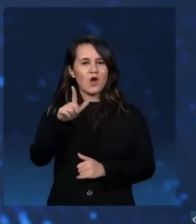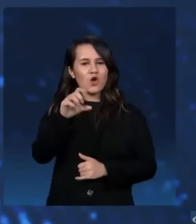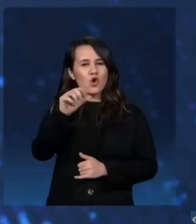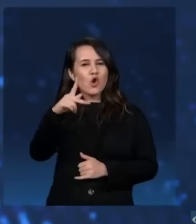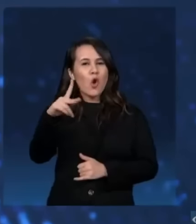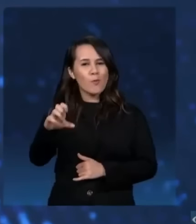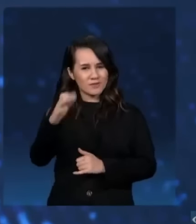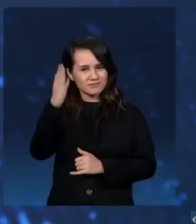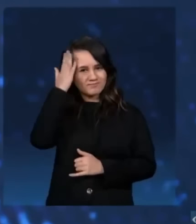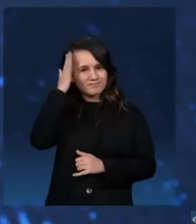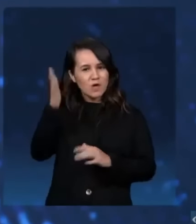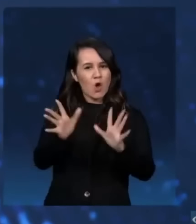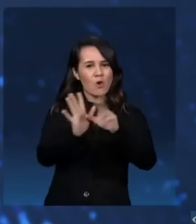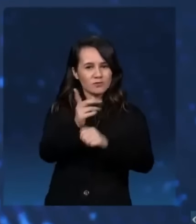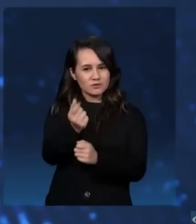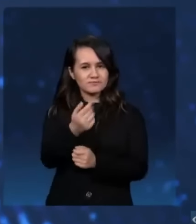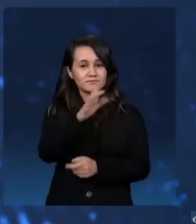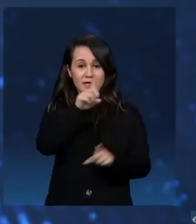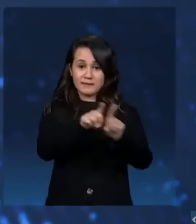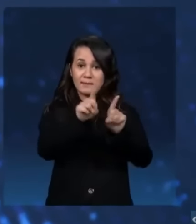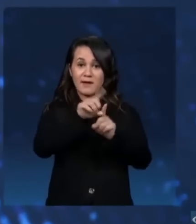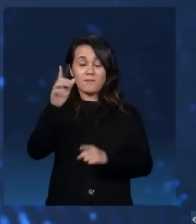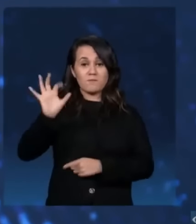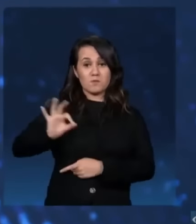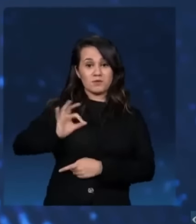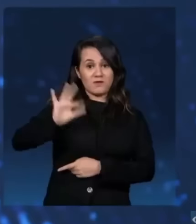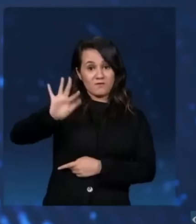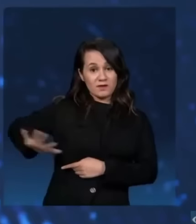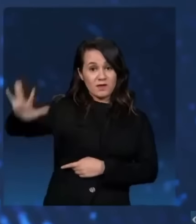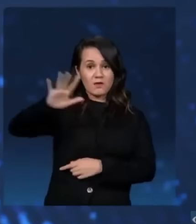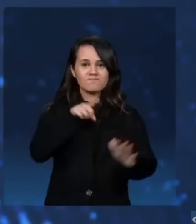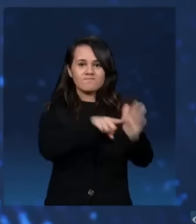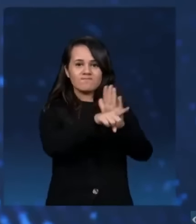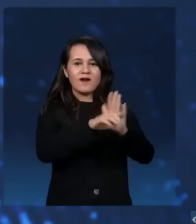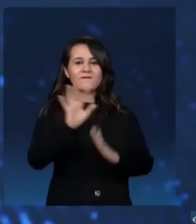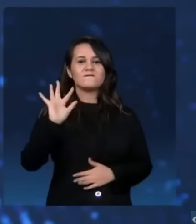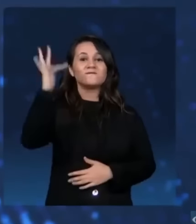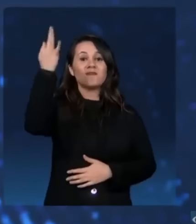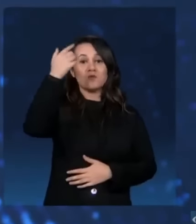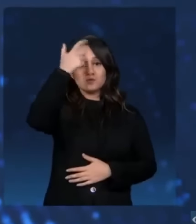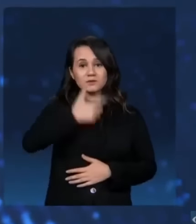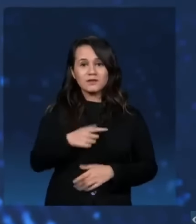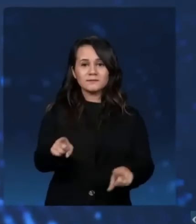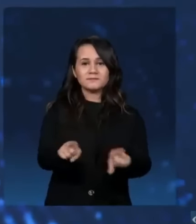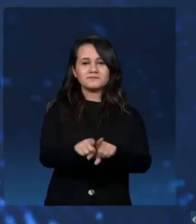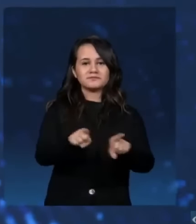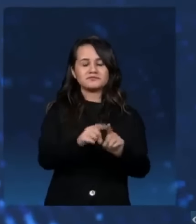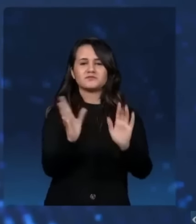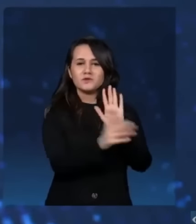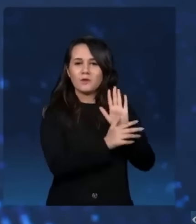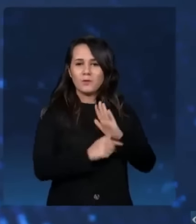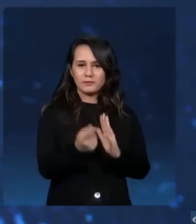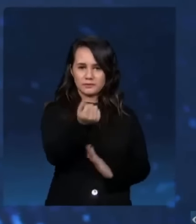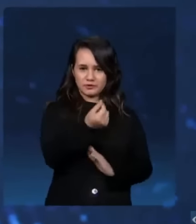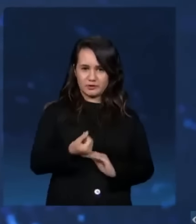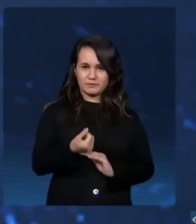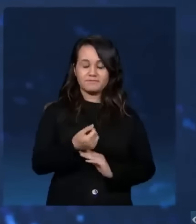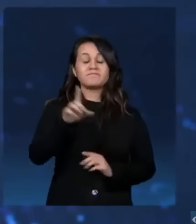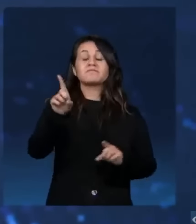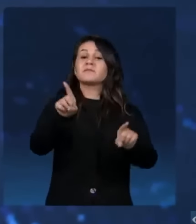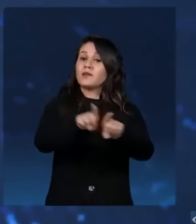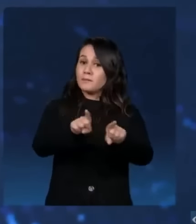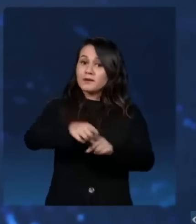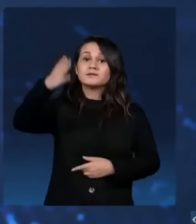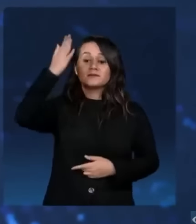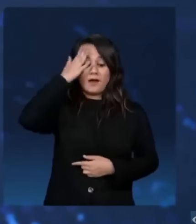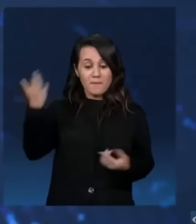investigado pela Polícia Federal por falsidade ideológica, apropriação em débita e lavagem de dinheiro. E nós soubemos